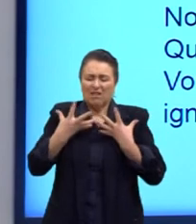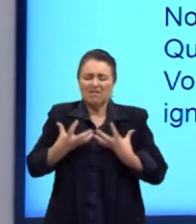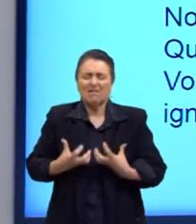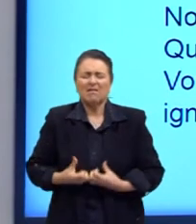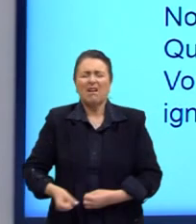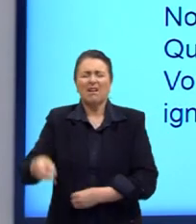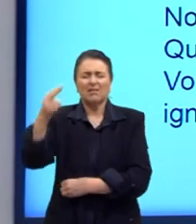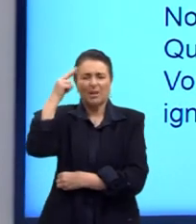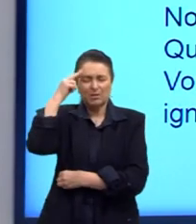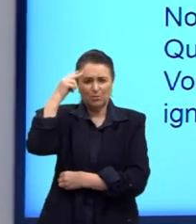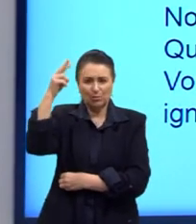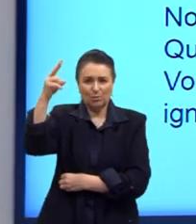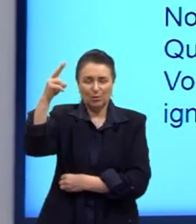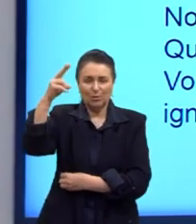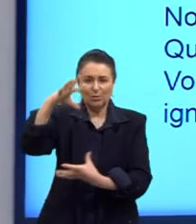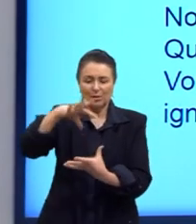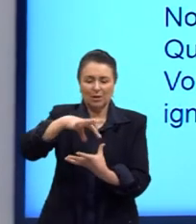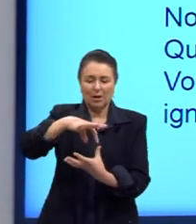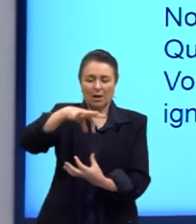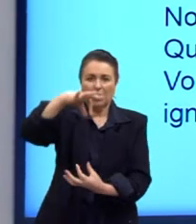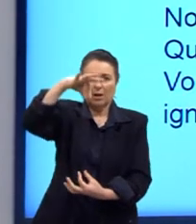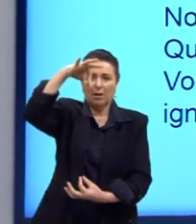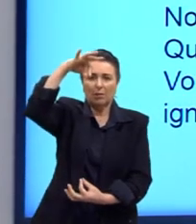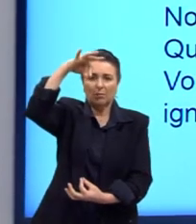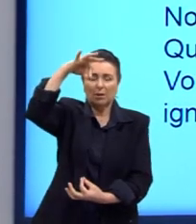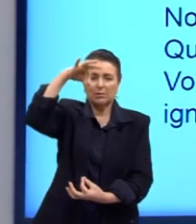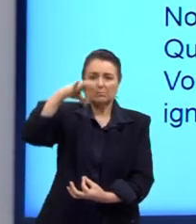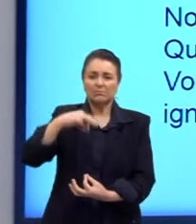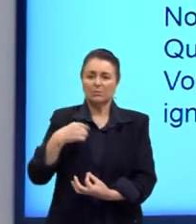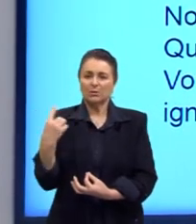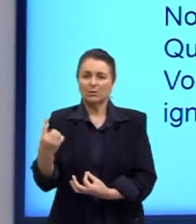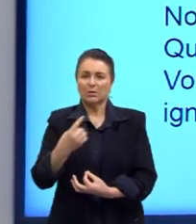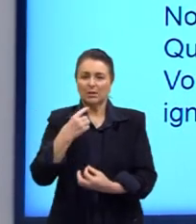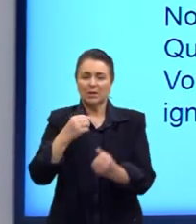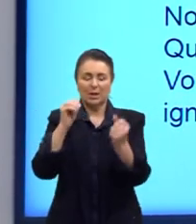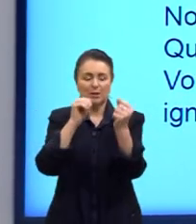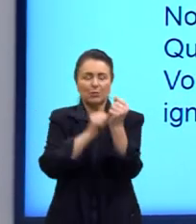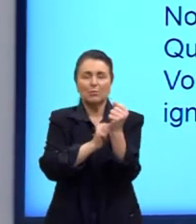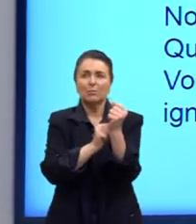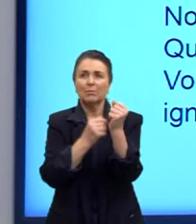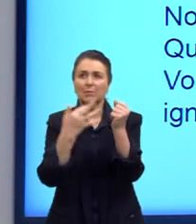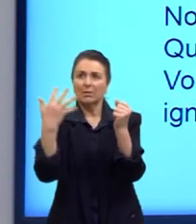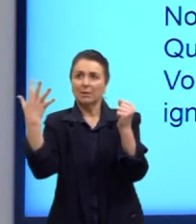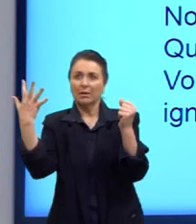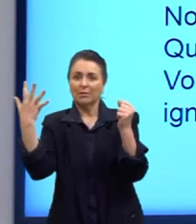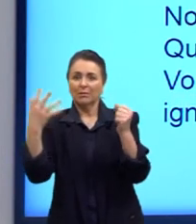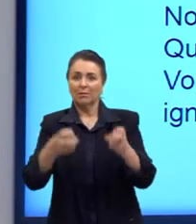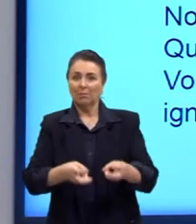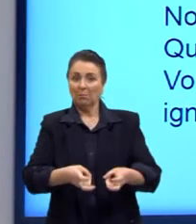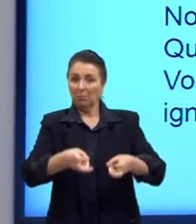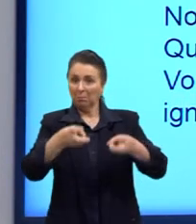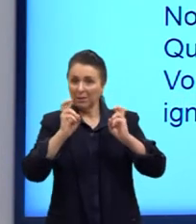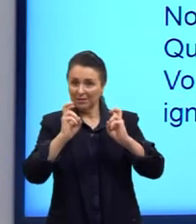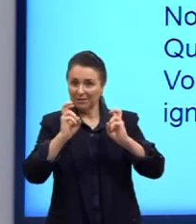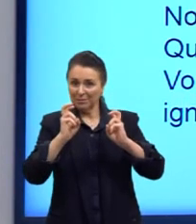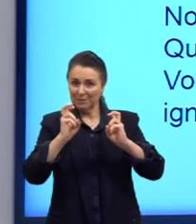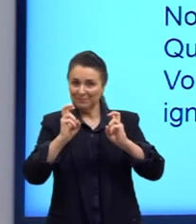sonho, almas que se abismaram no mistério. Então, podem perceber aqui nessa